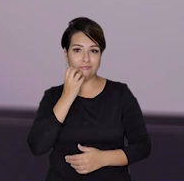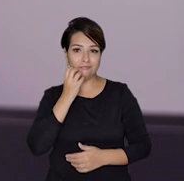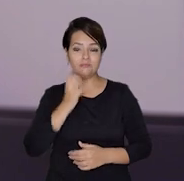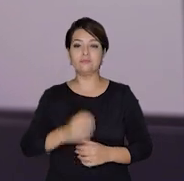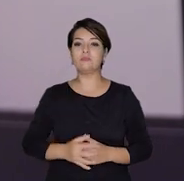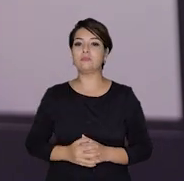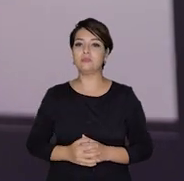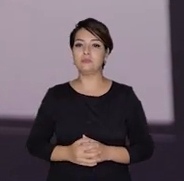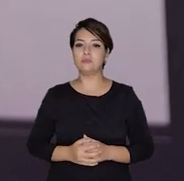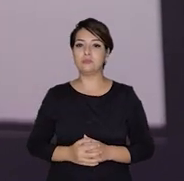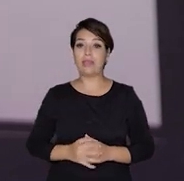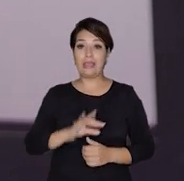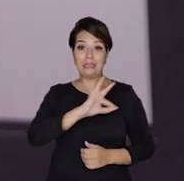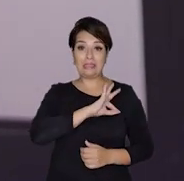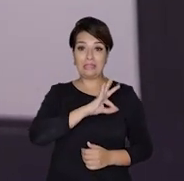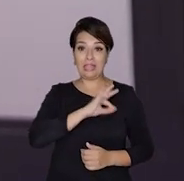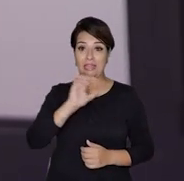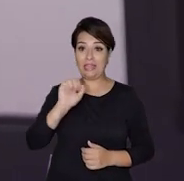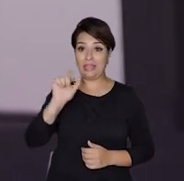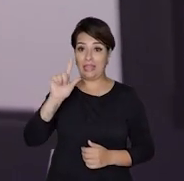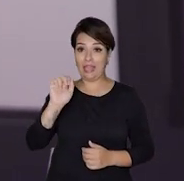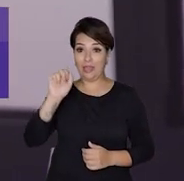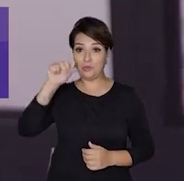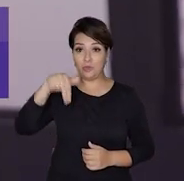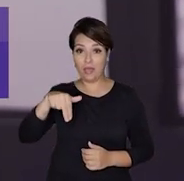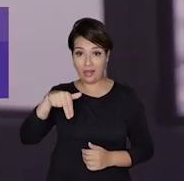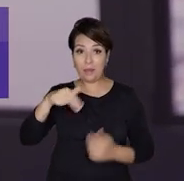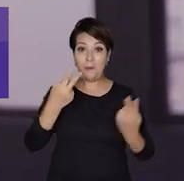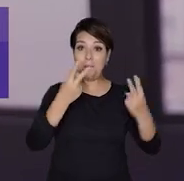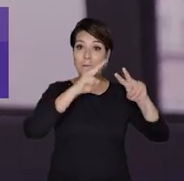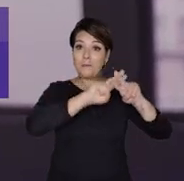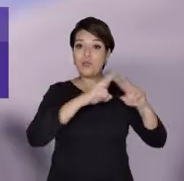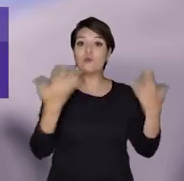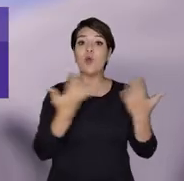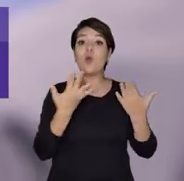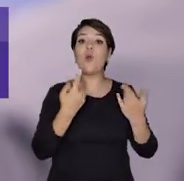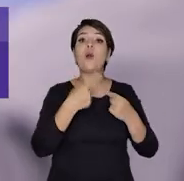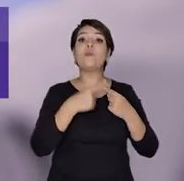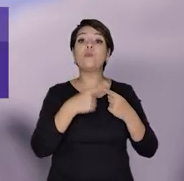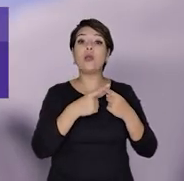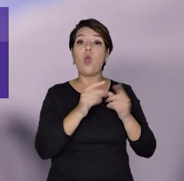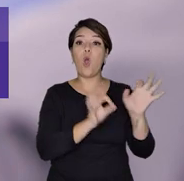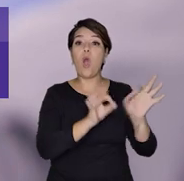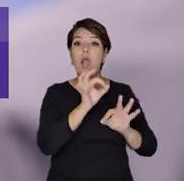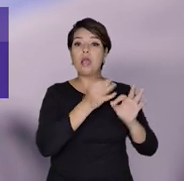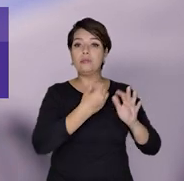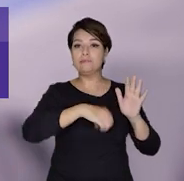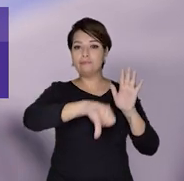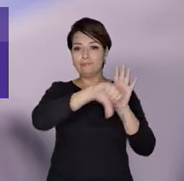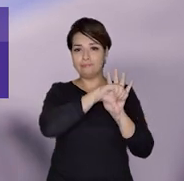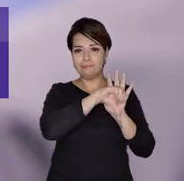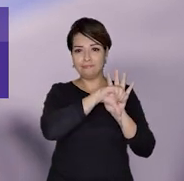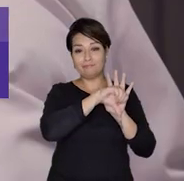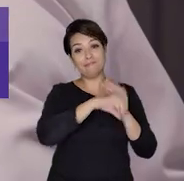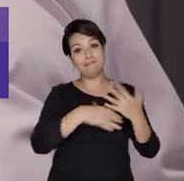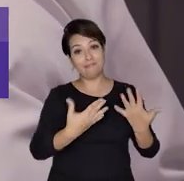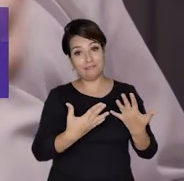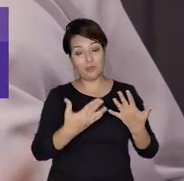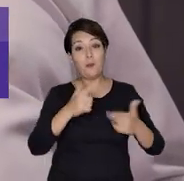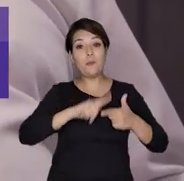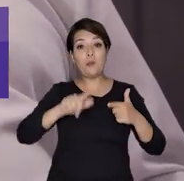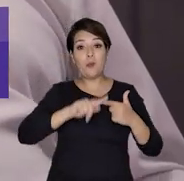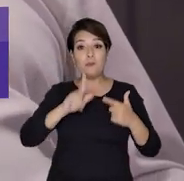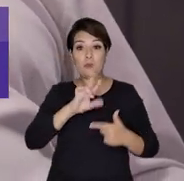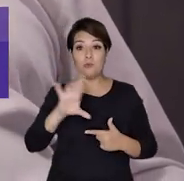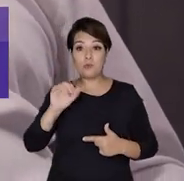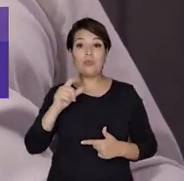O delegado Alan Turnovski acabou de ser preso por organização criminosa. Qual é grande problema que a segurança pública do Rio de Janeiro tem? O enfrentamento